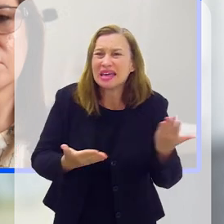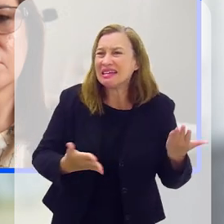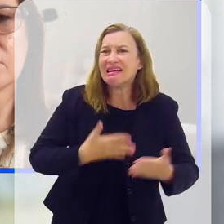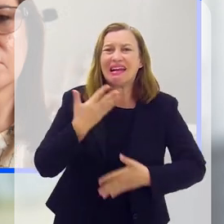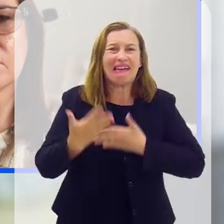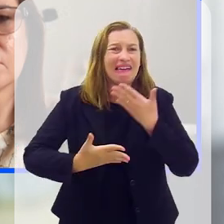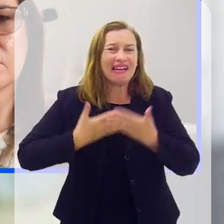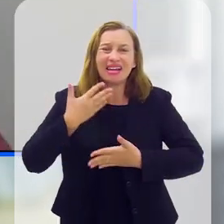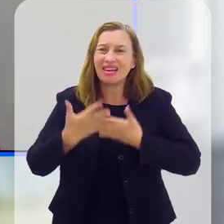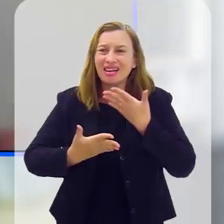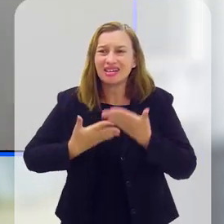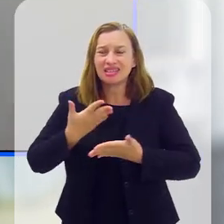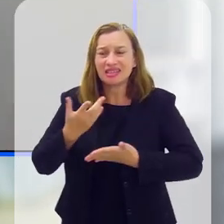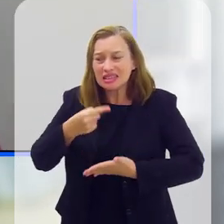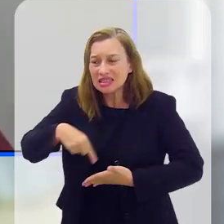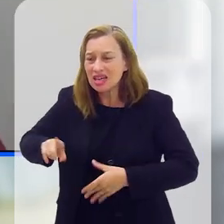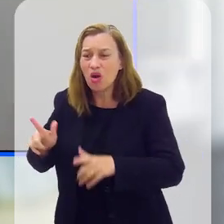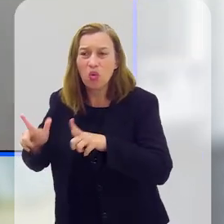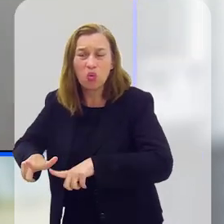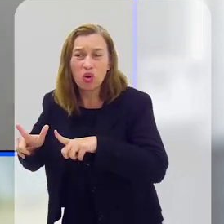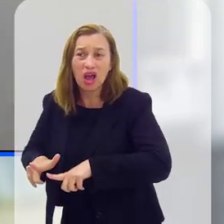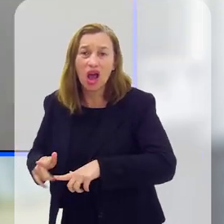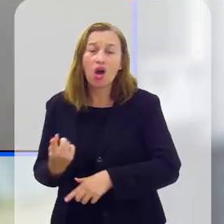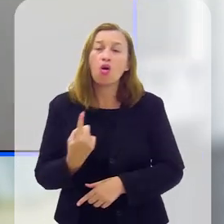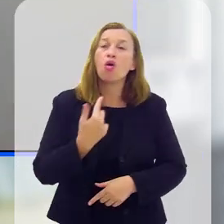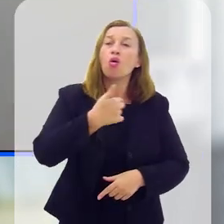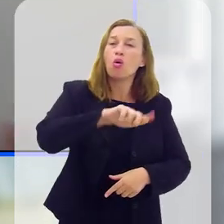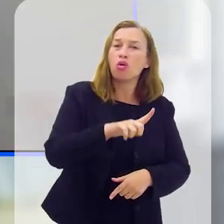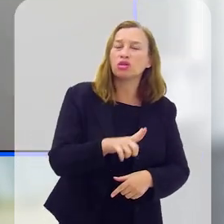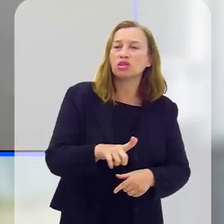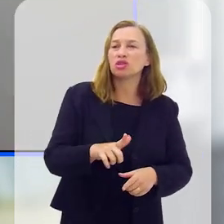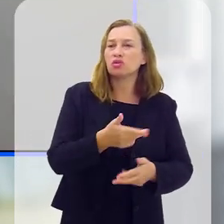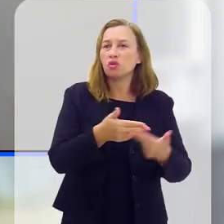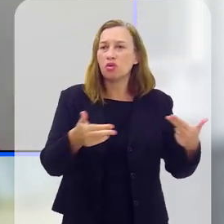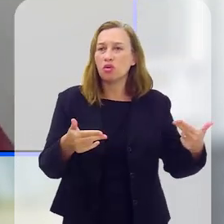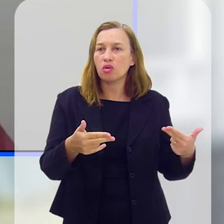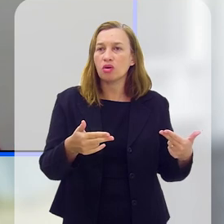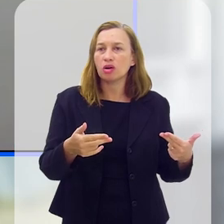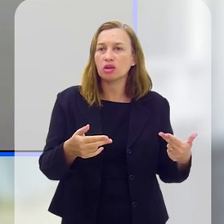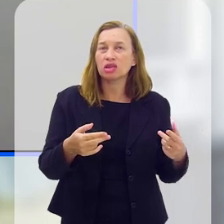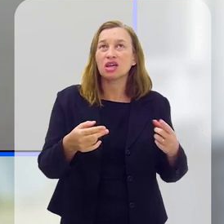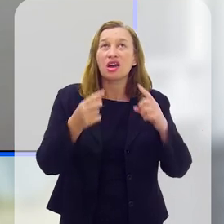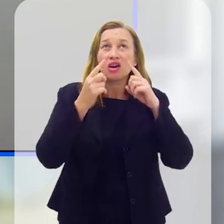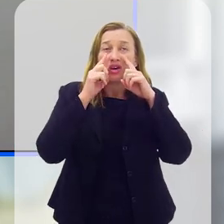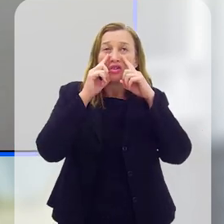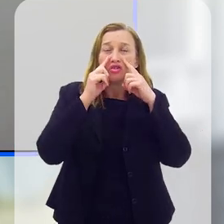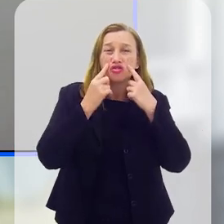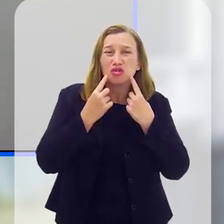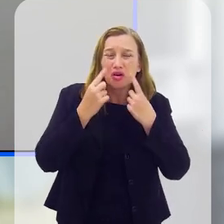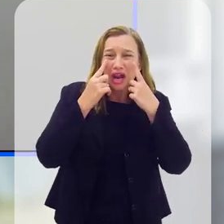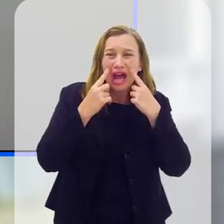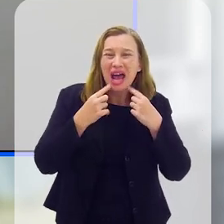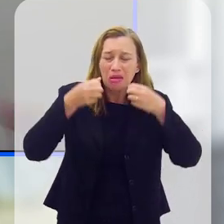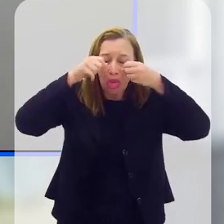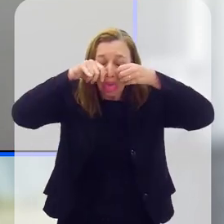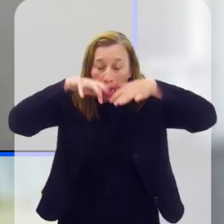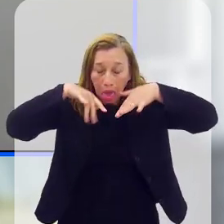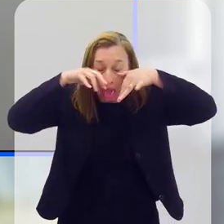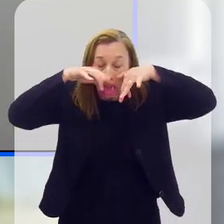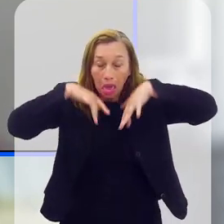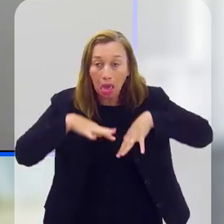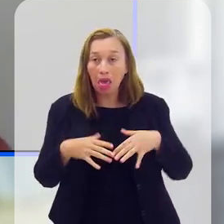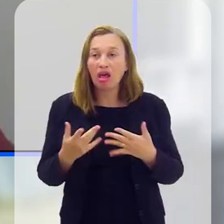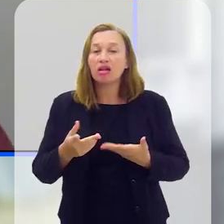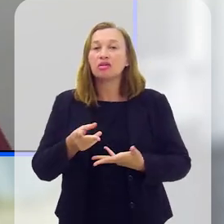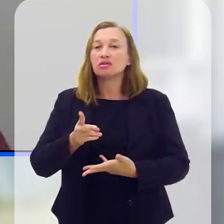ânima. Outra coisa, crises frequentes de choro ou falar muito em morte. Eu não estou falando